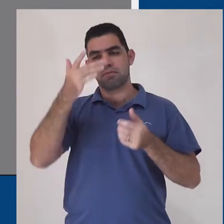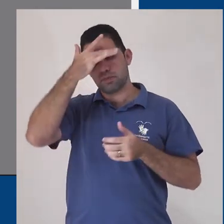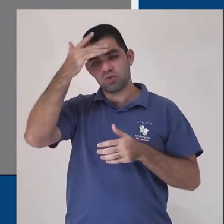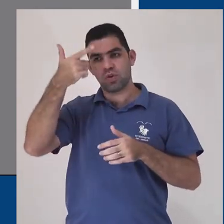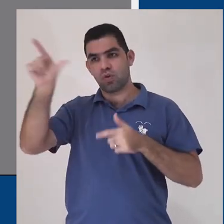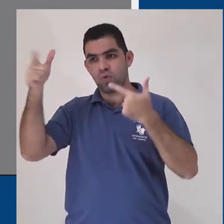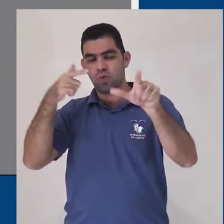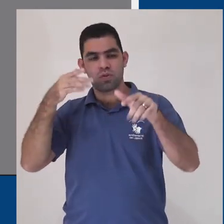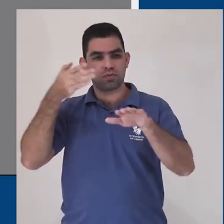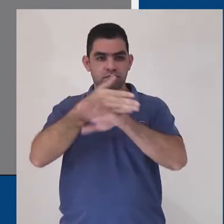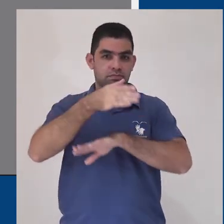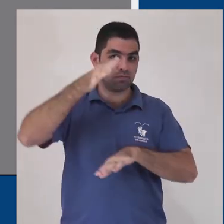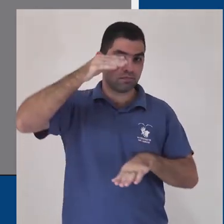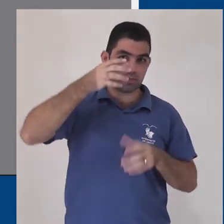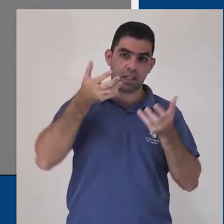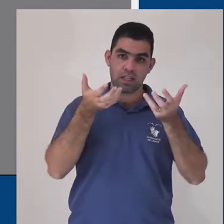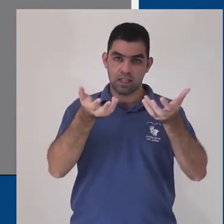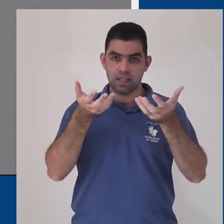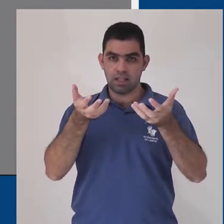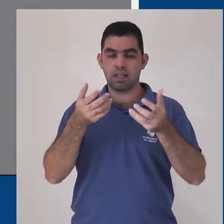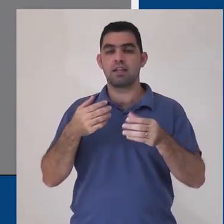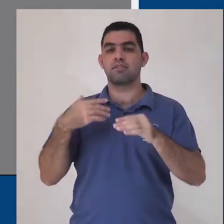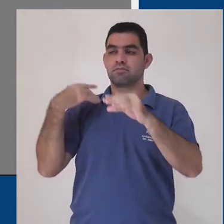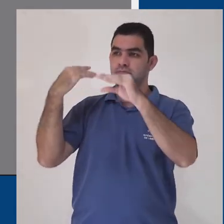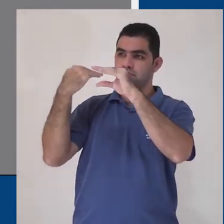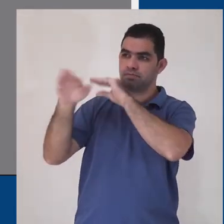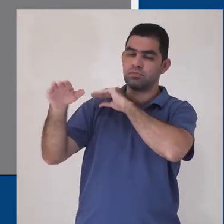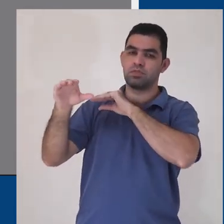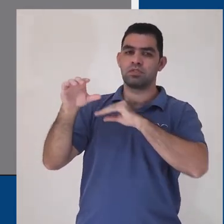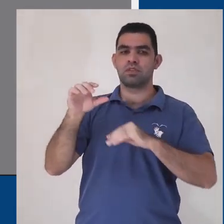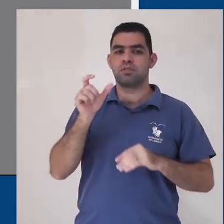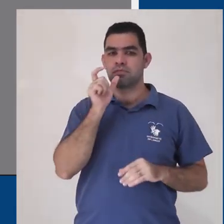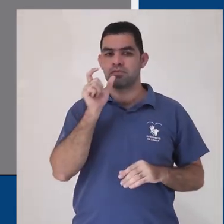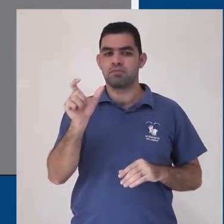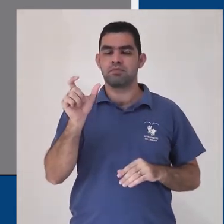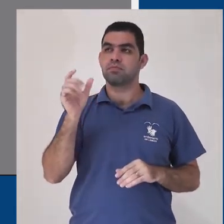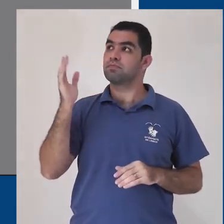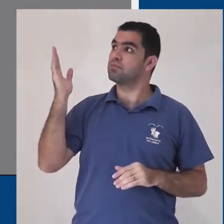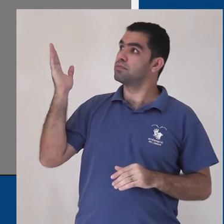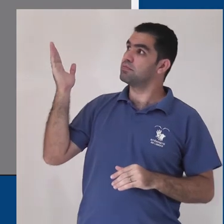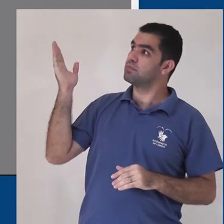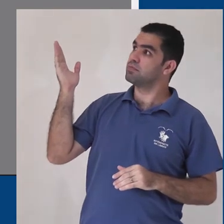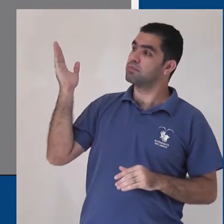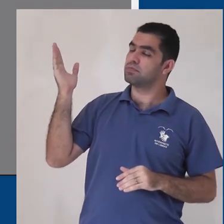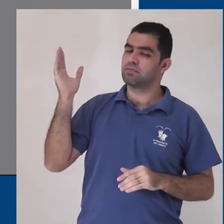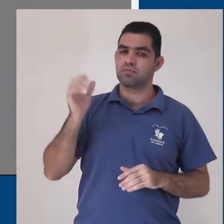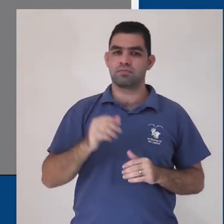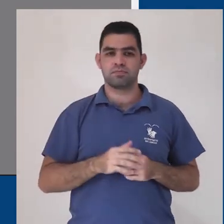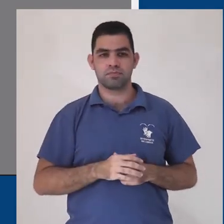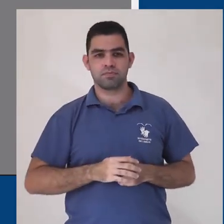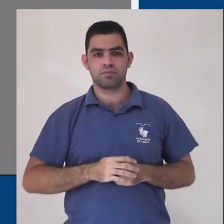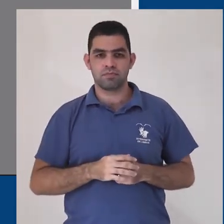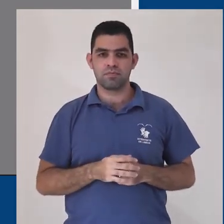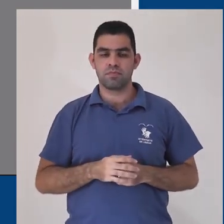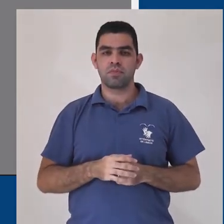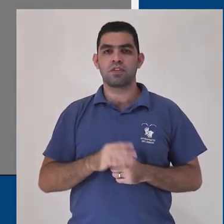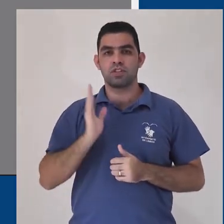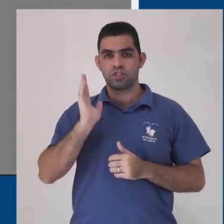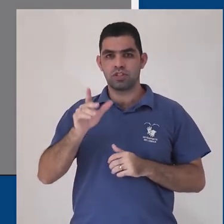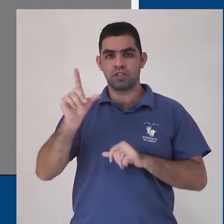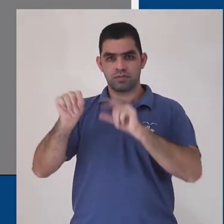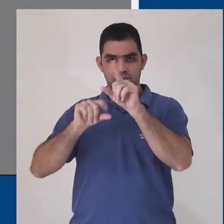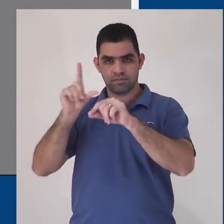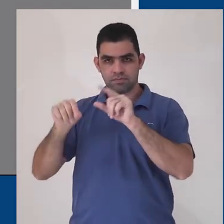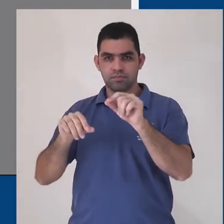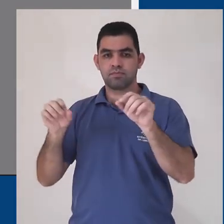Mas caso queira permitir que outras pessoas vejam, escolha a segunda opção Compartilhou. Isso permitirá acesso a todos que possuem o link da sua